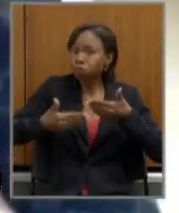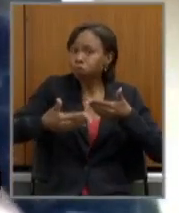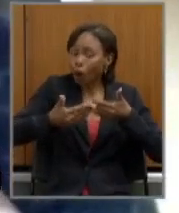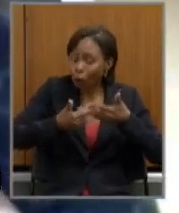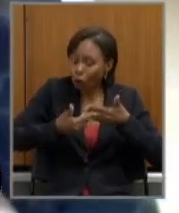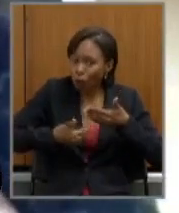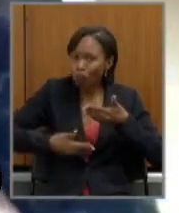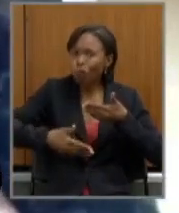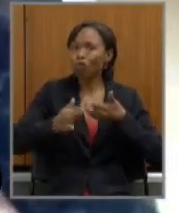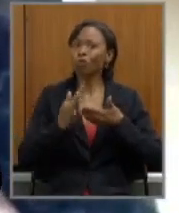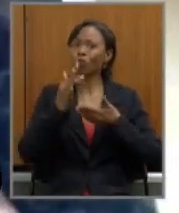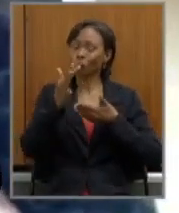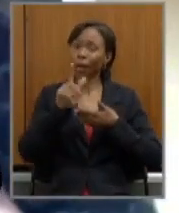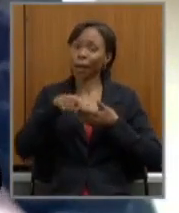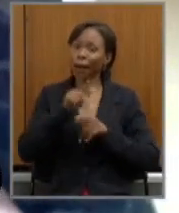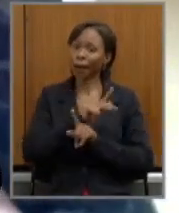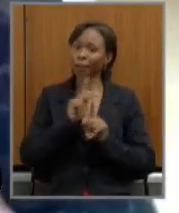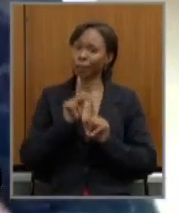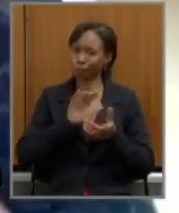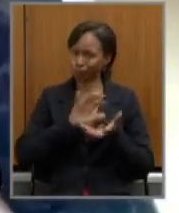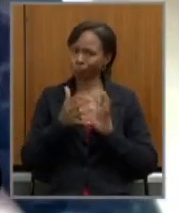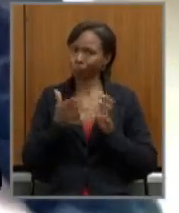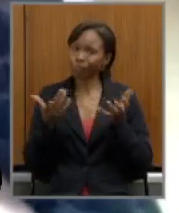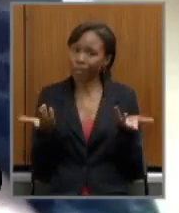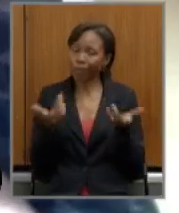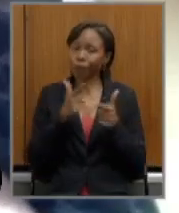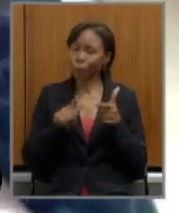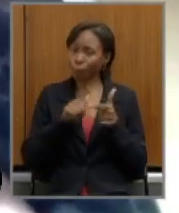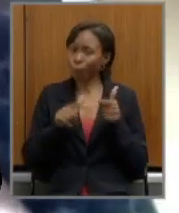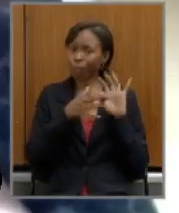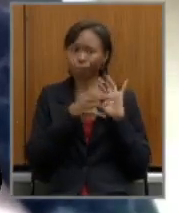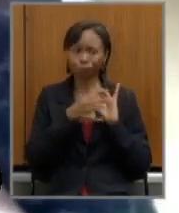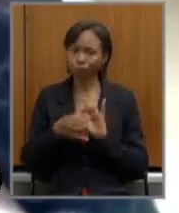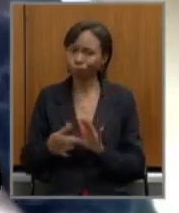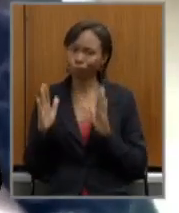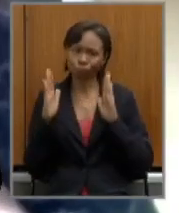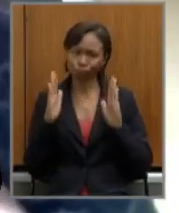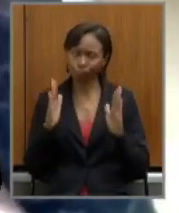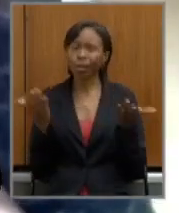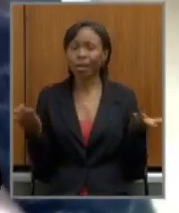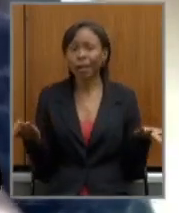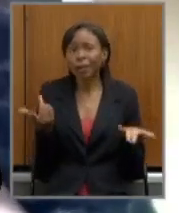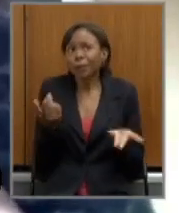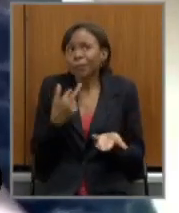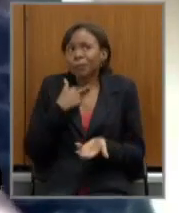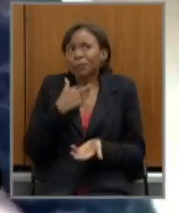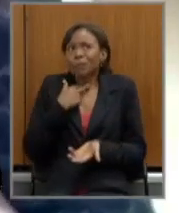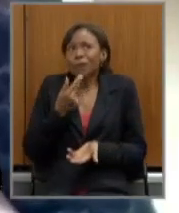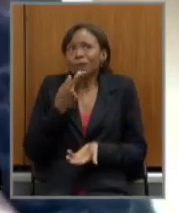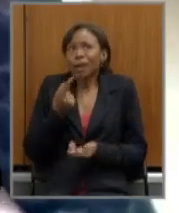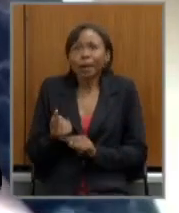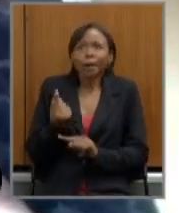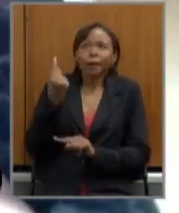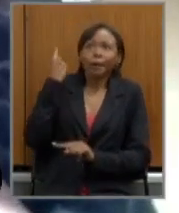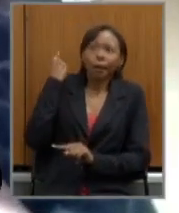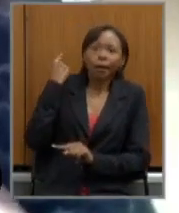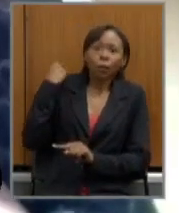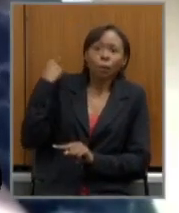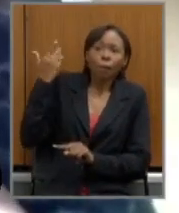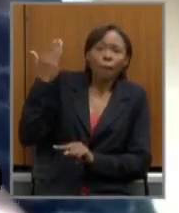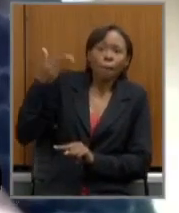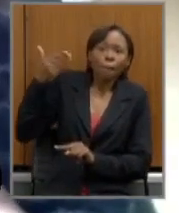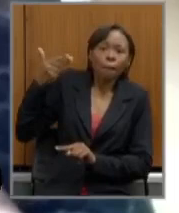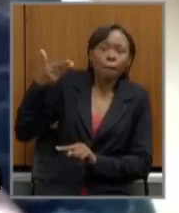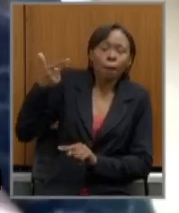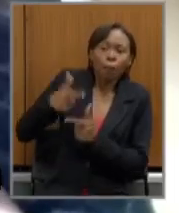previdência não é um problema conjuntural não dá para ser respondido como uma crise econômica mas ela precisa